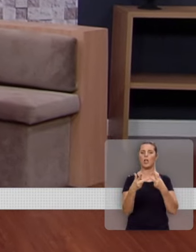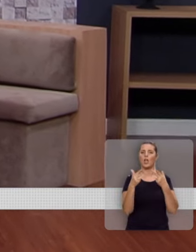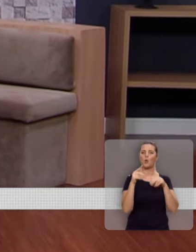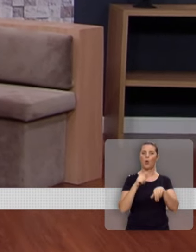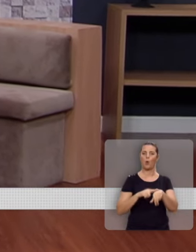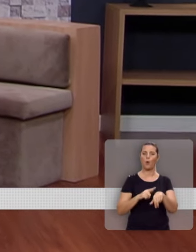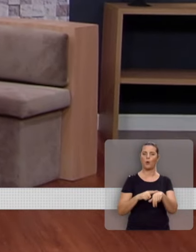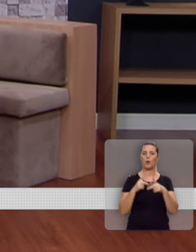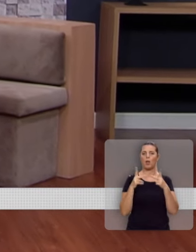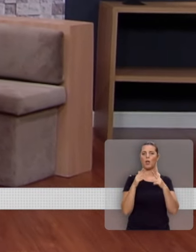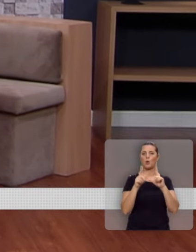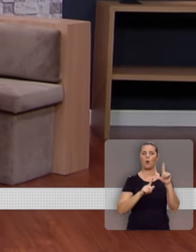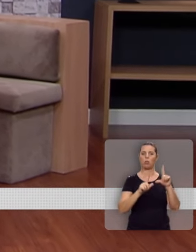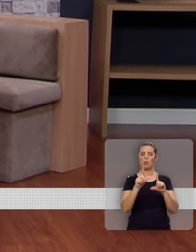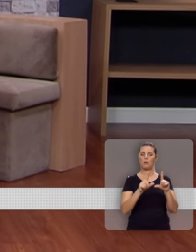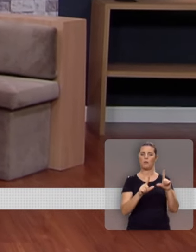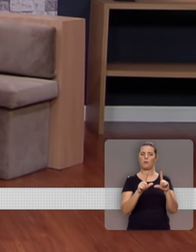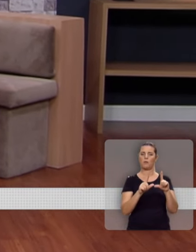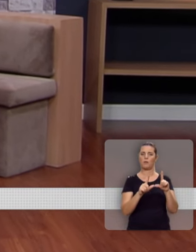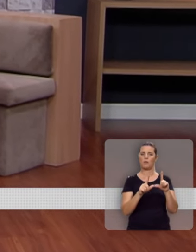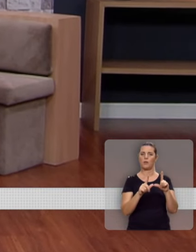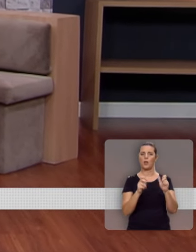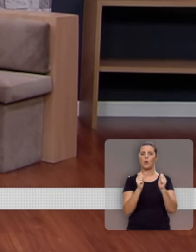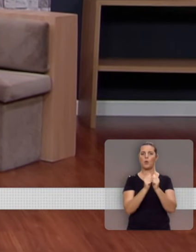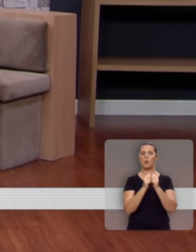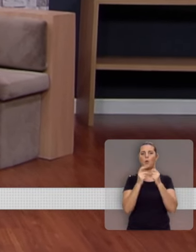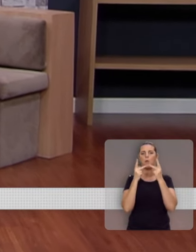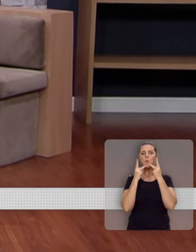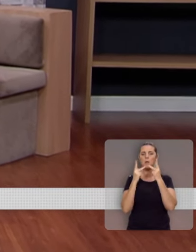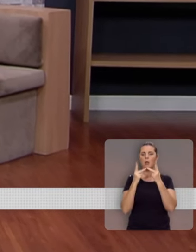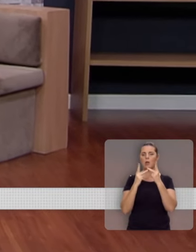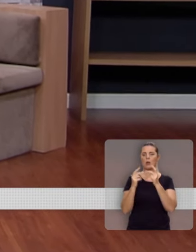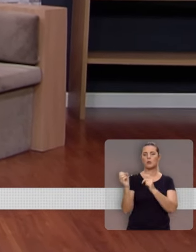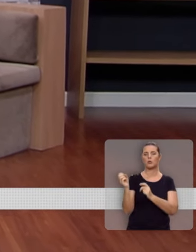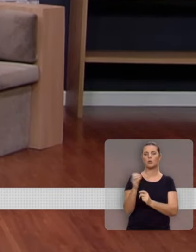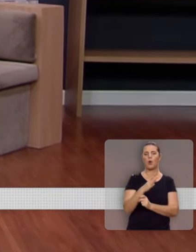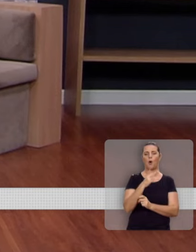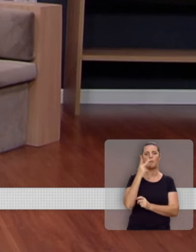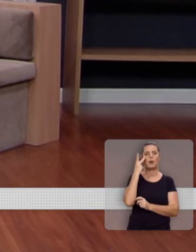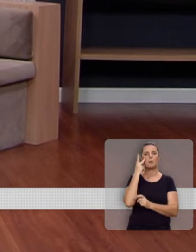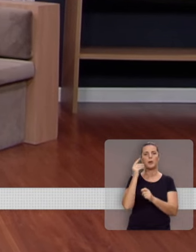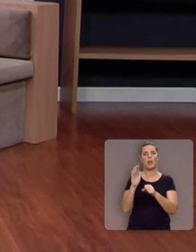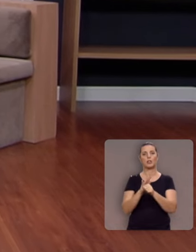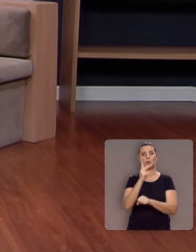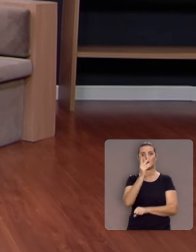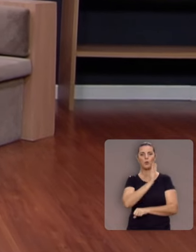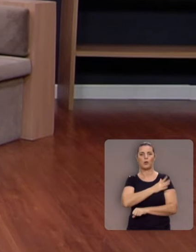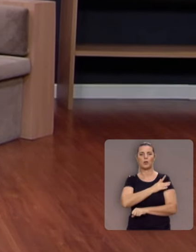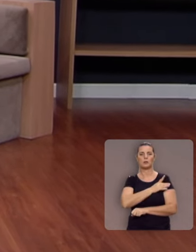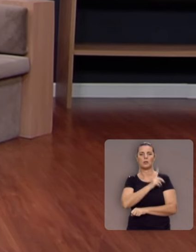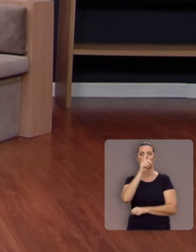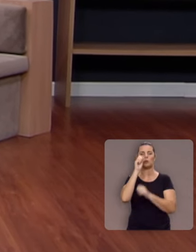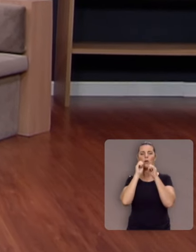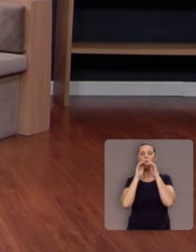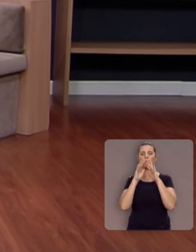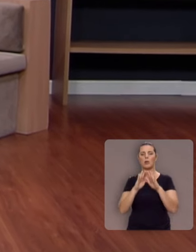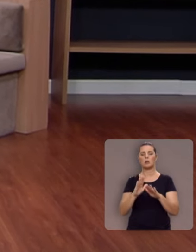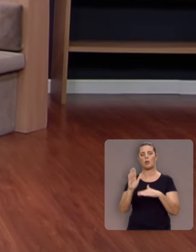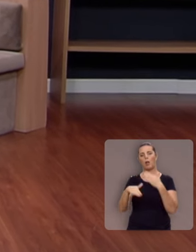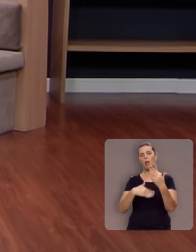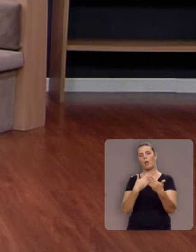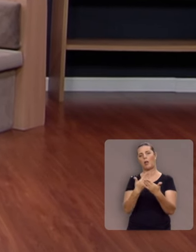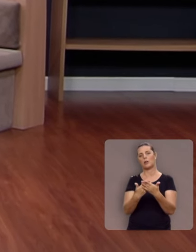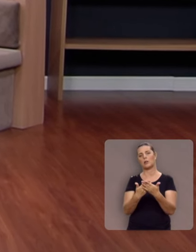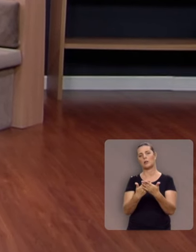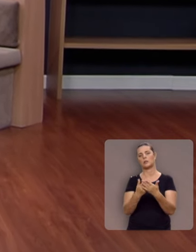sábado, neste mesmo horário, neste mesmo canal, com outra mensagem para enriquecer o seu coração. Deus abençoe sua vida